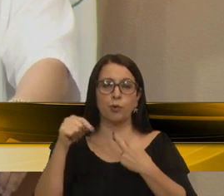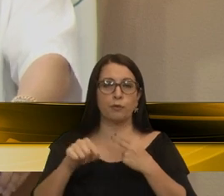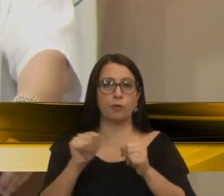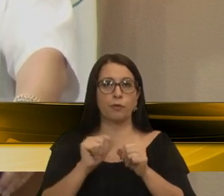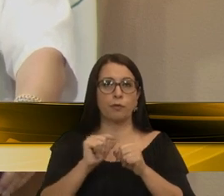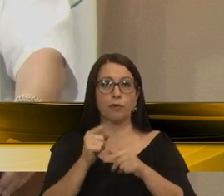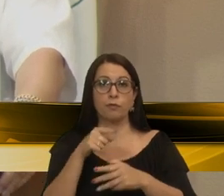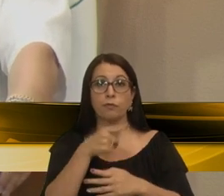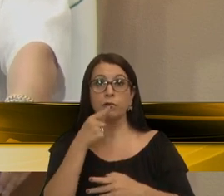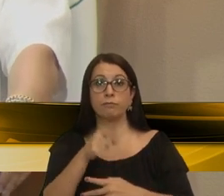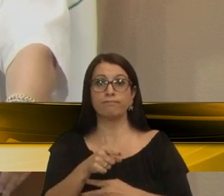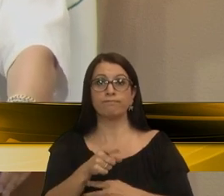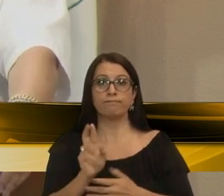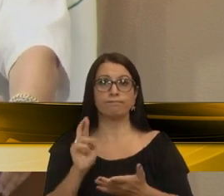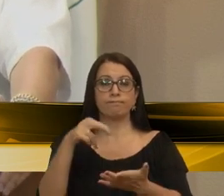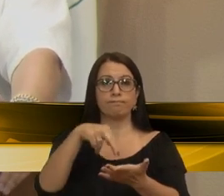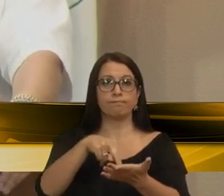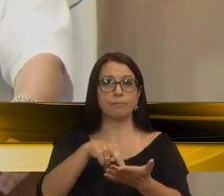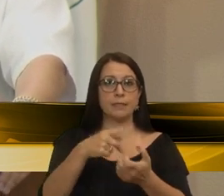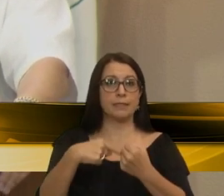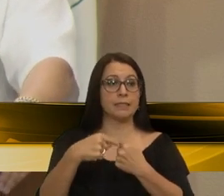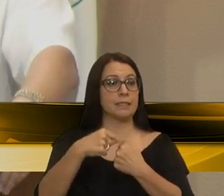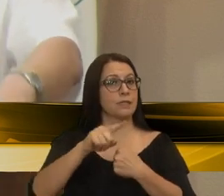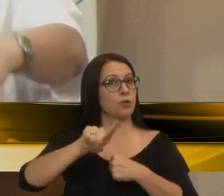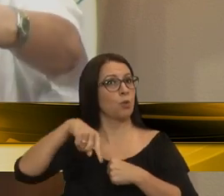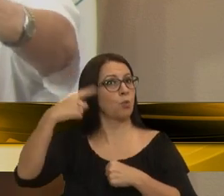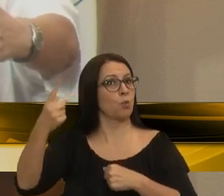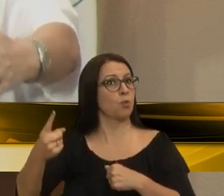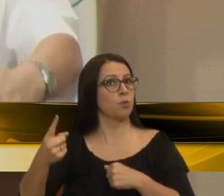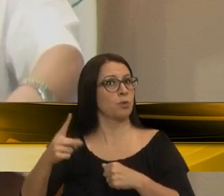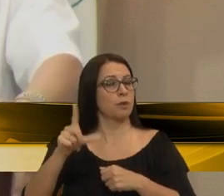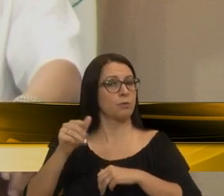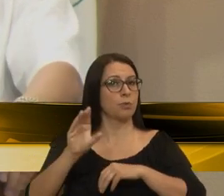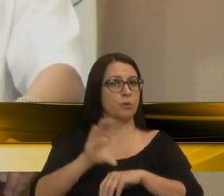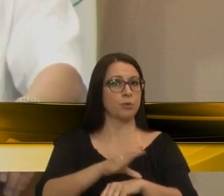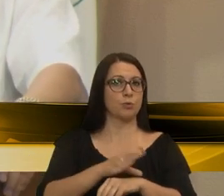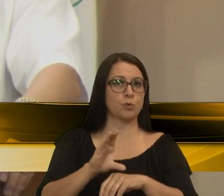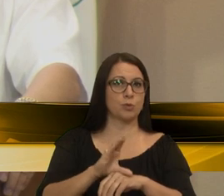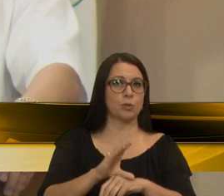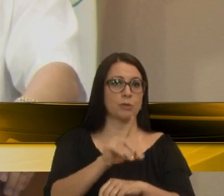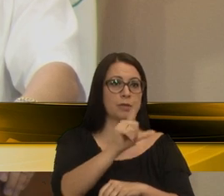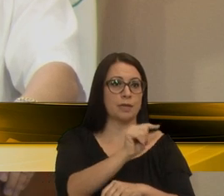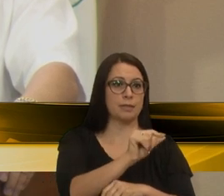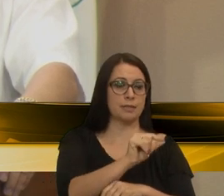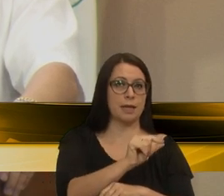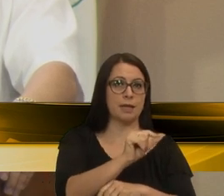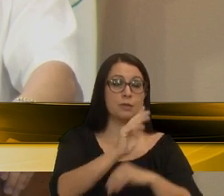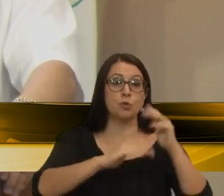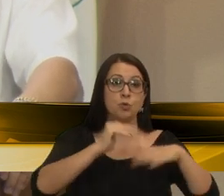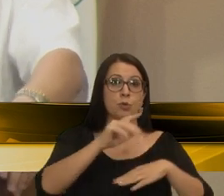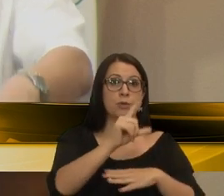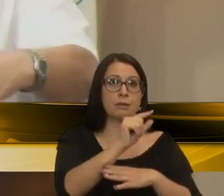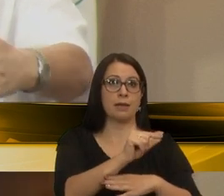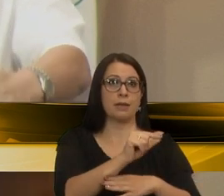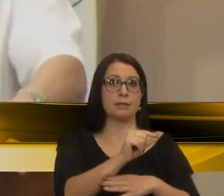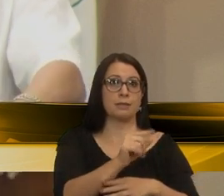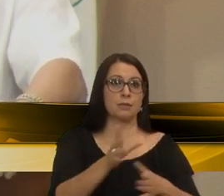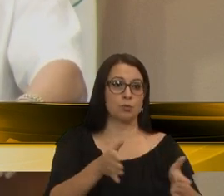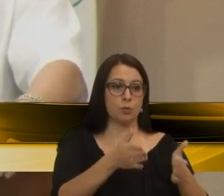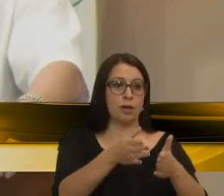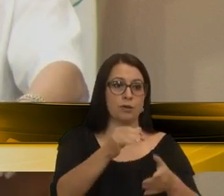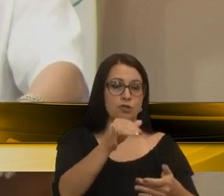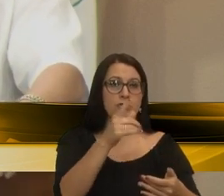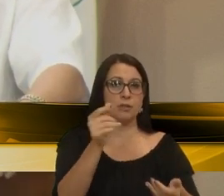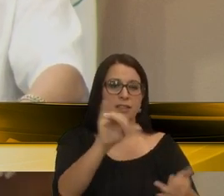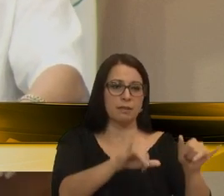levantavam que hoje a realidade do município é outra. Depois da construção das 10 estações de tratamento, nós temos uma outra